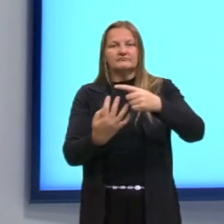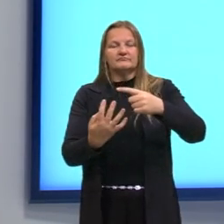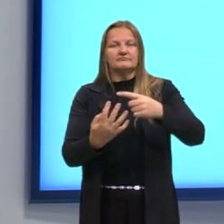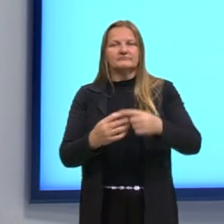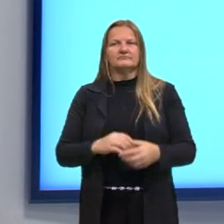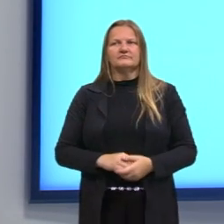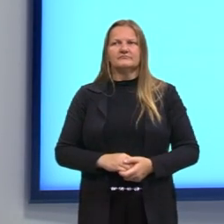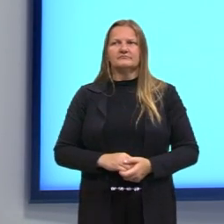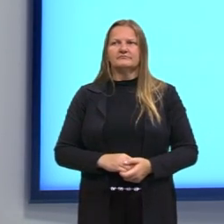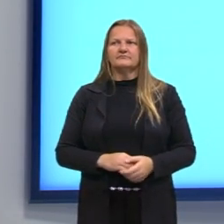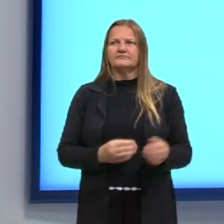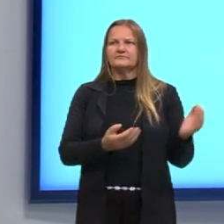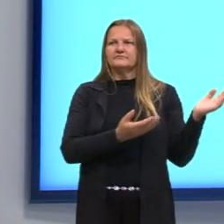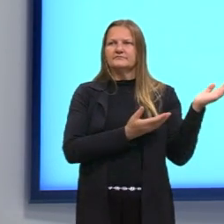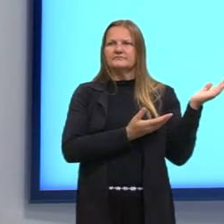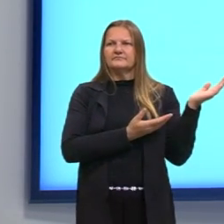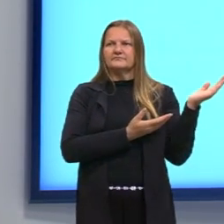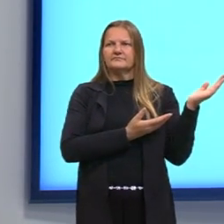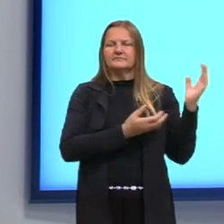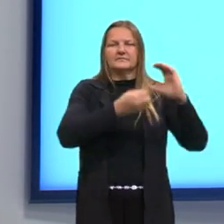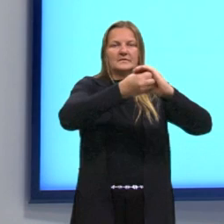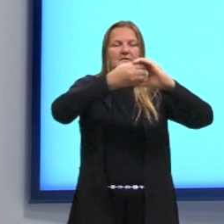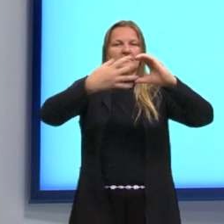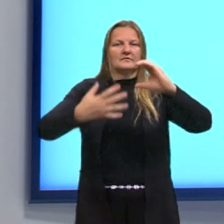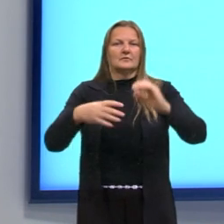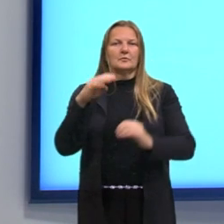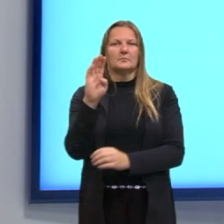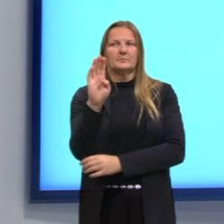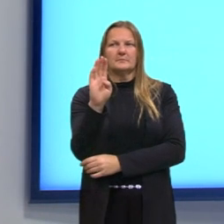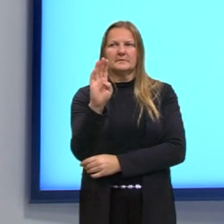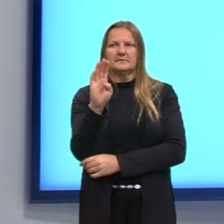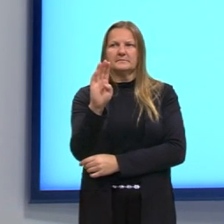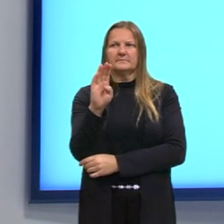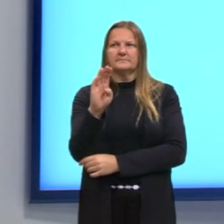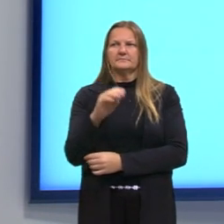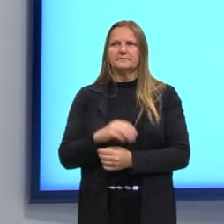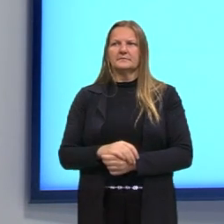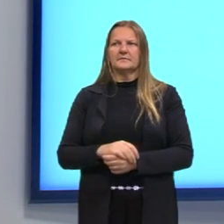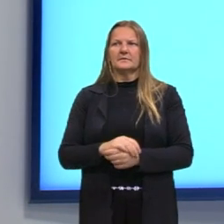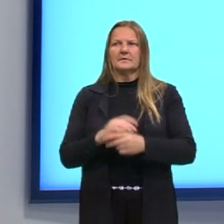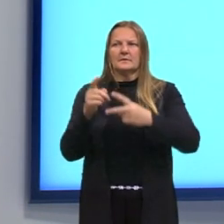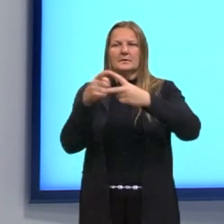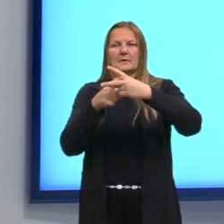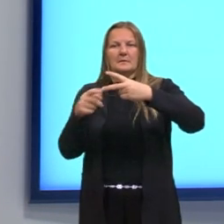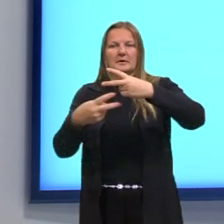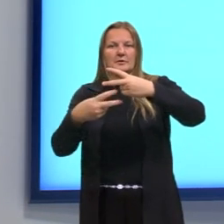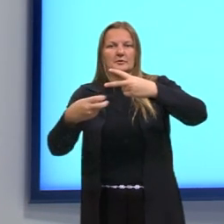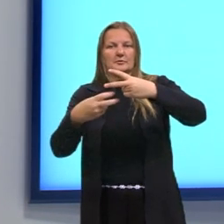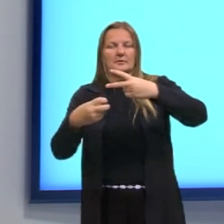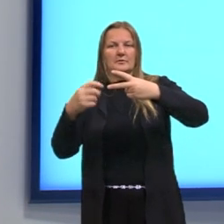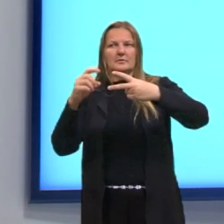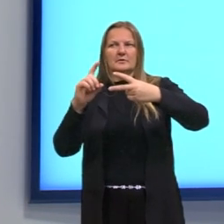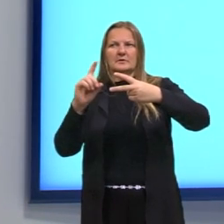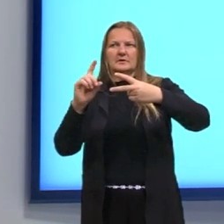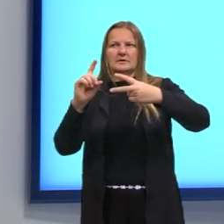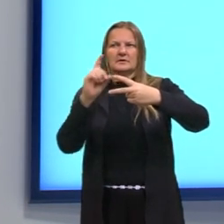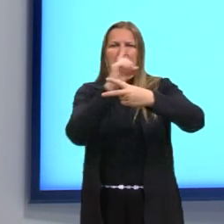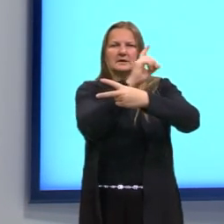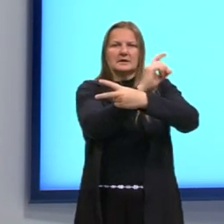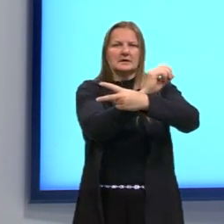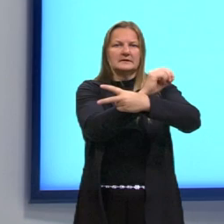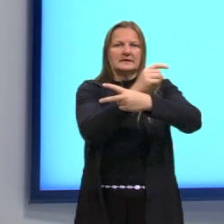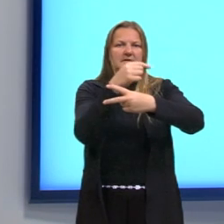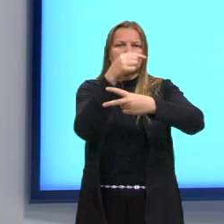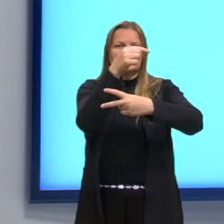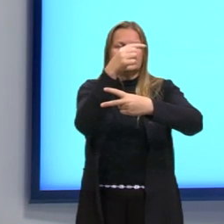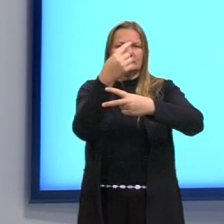eu tenho ali duas classificações para o B. O B, ele tem que ser maior ou igual do que 10 na menos 1. E ele